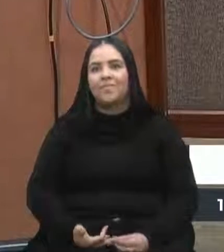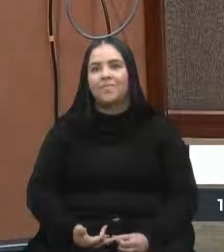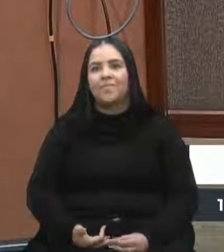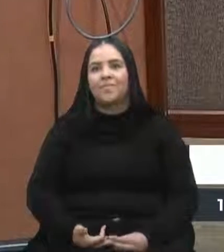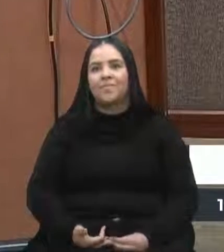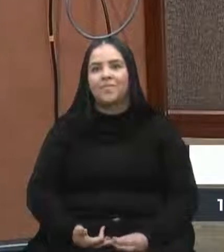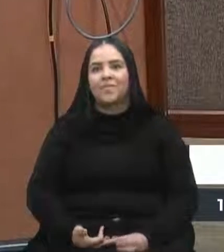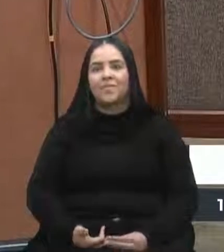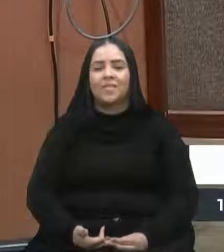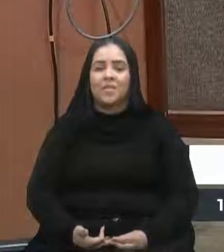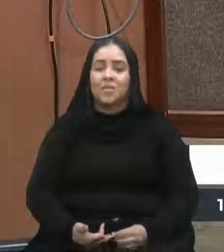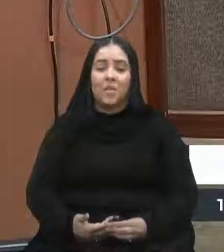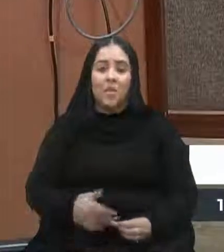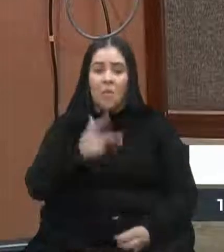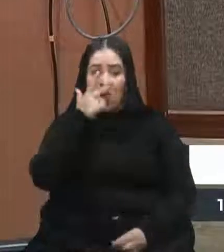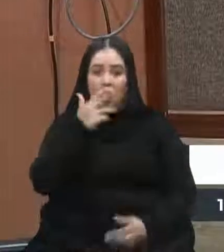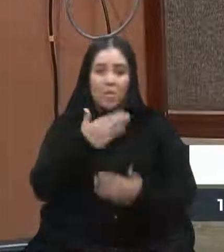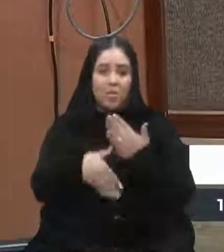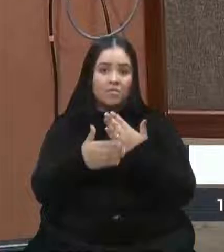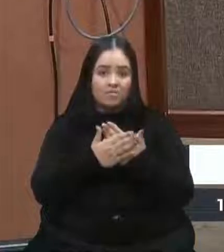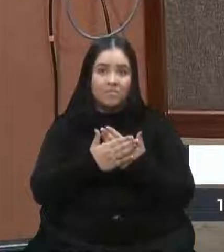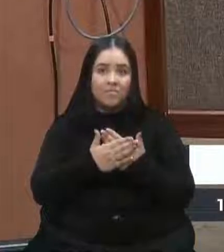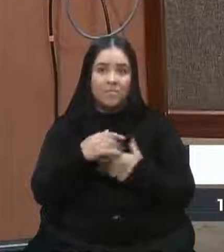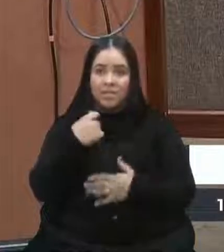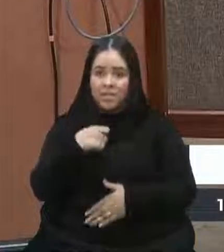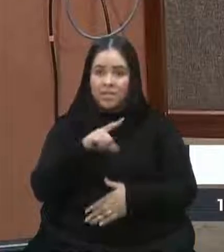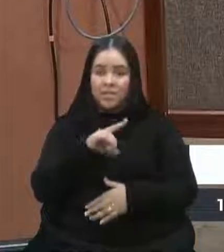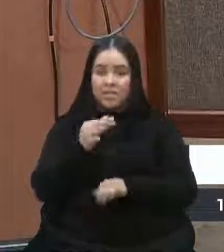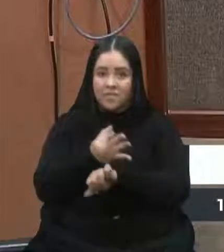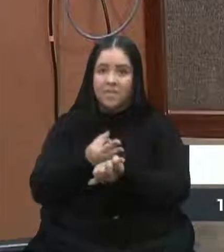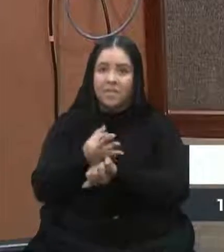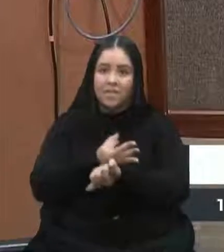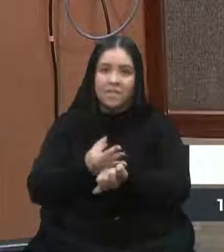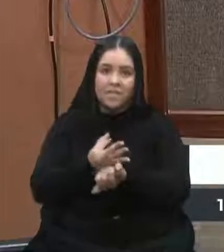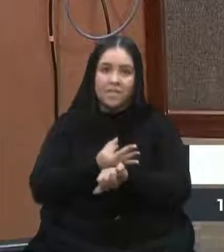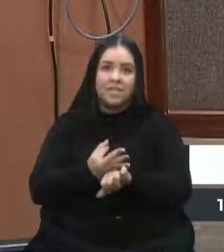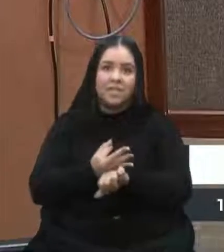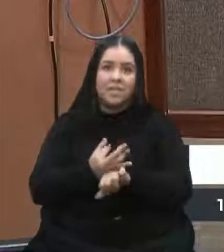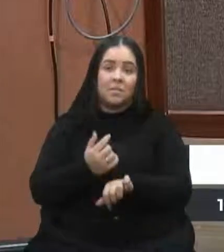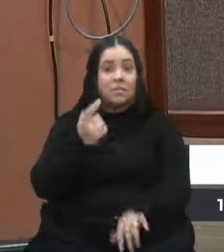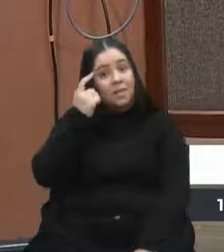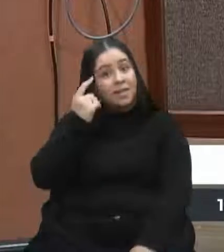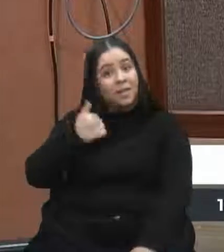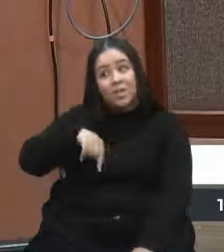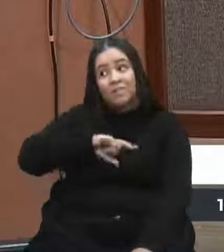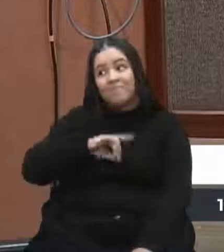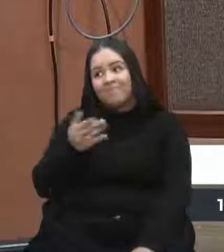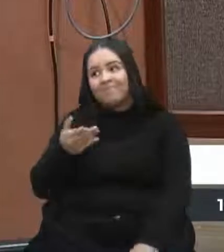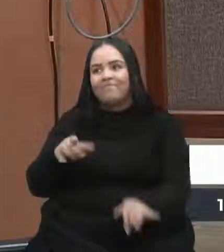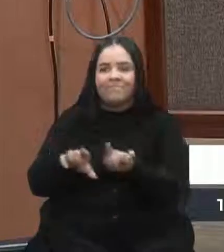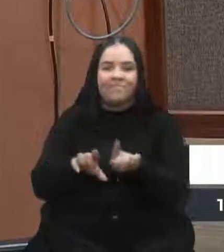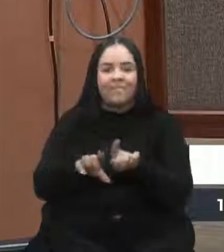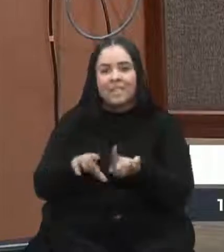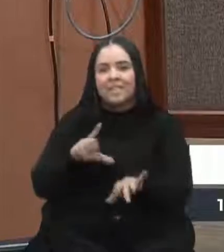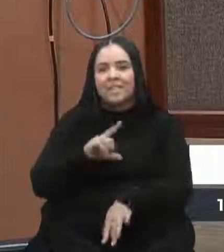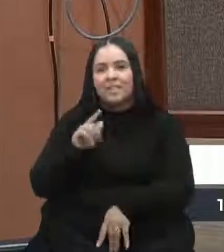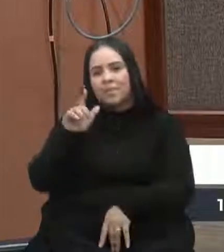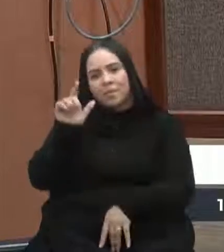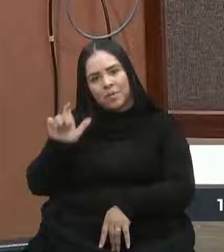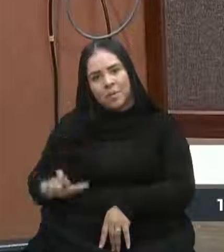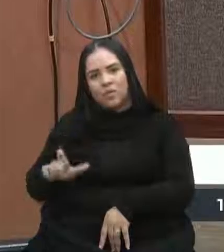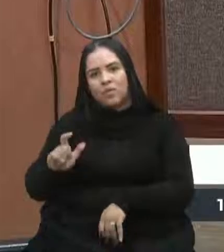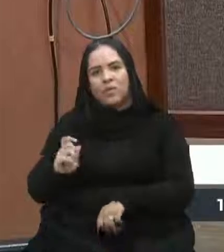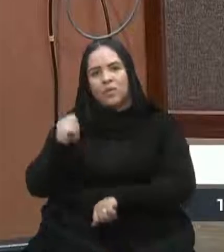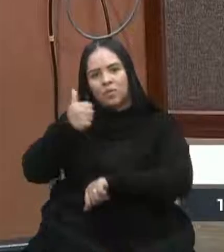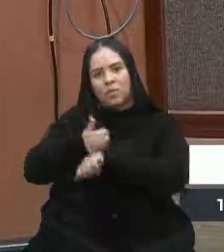como praticamente todos os trabalhadores, ela precisa fazer férias e tem, é, pensei em nós, e tem uma pessoa que vai substituir